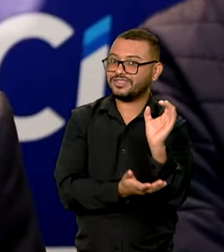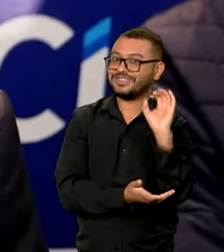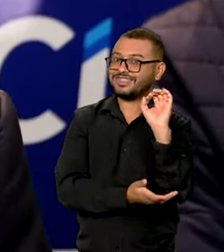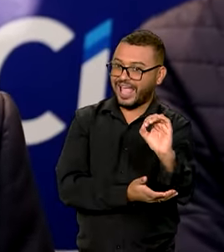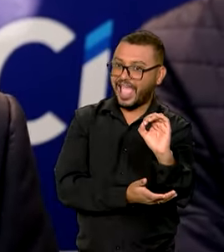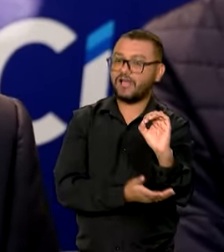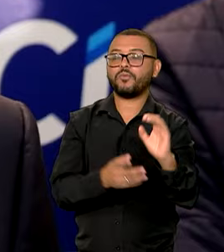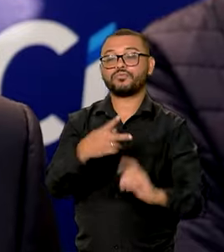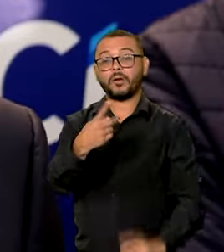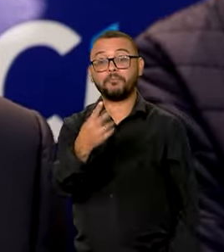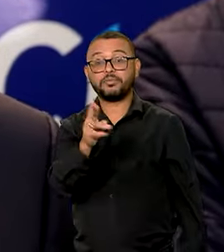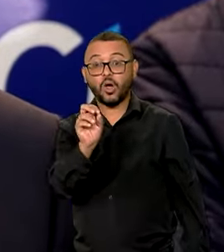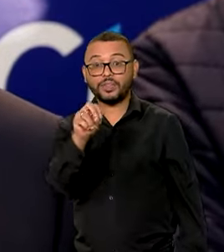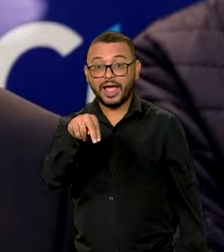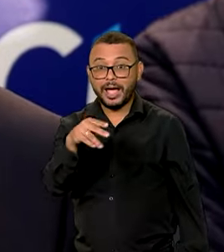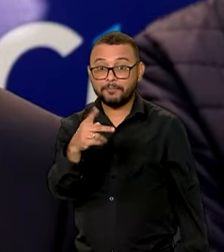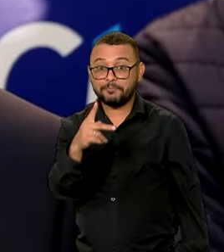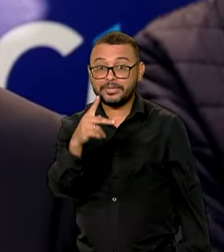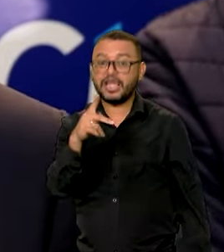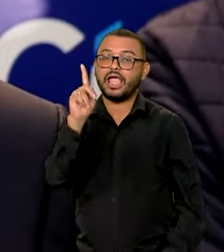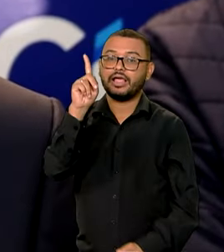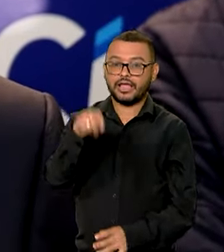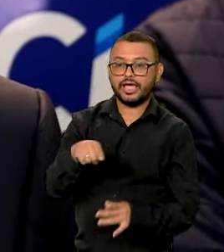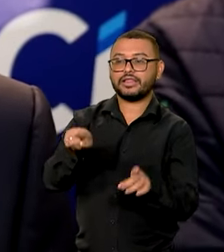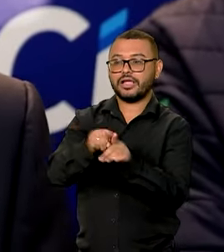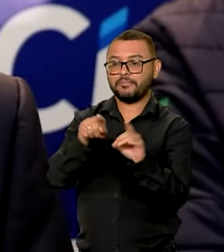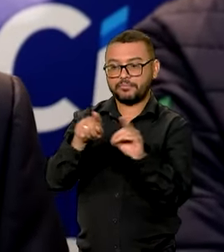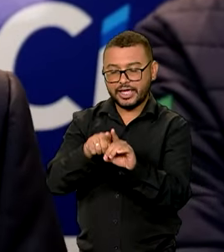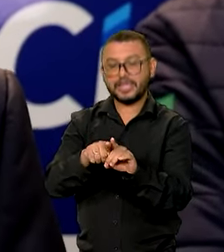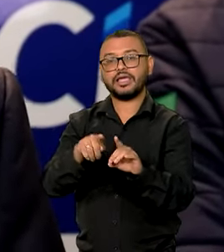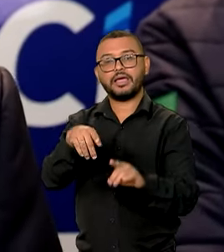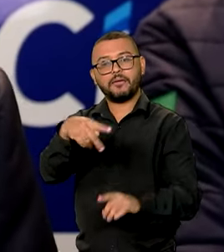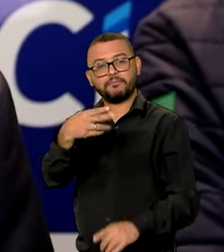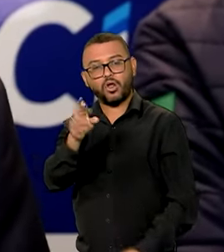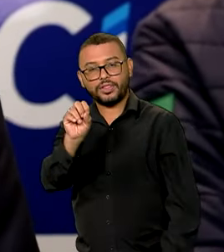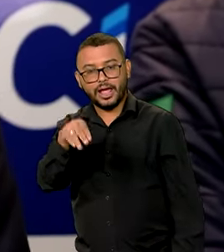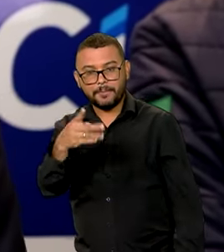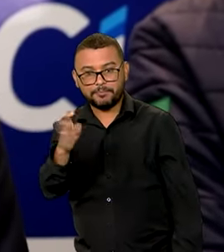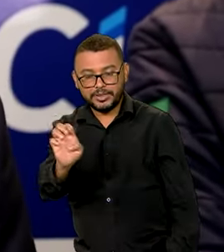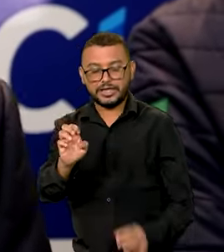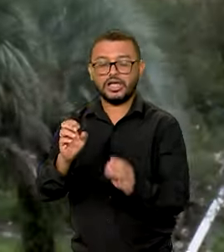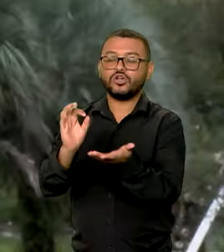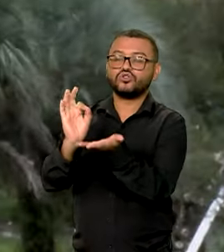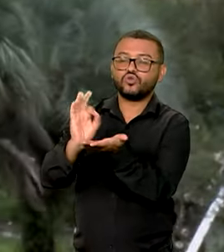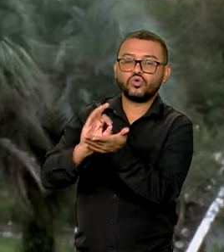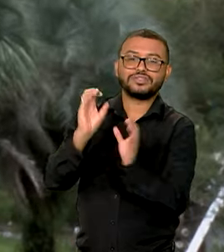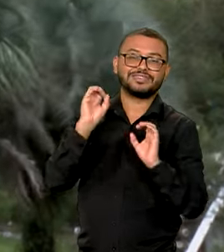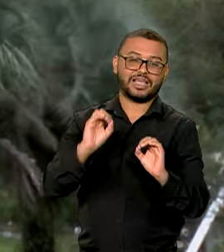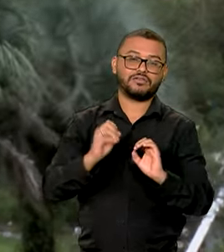também já em operação, cooperativas e bancos públicos, juros real zero.